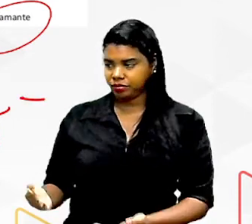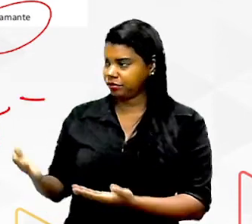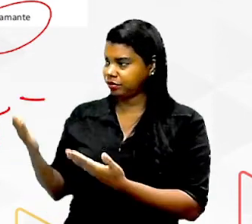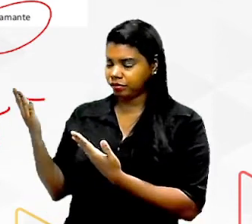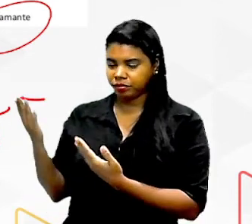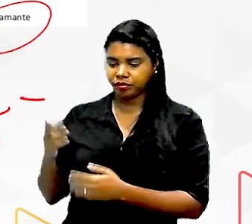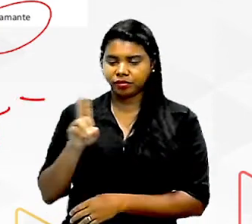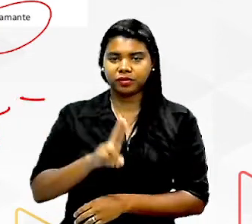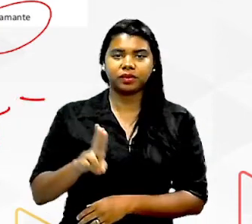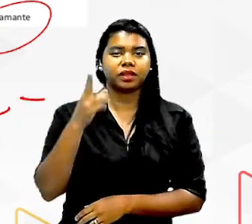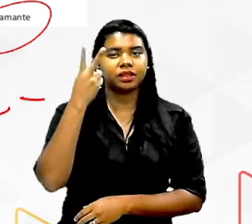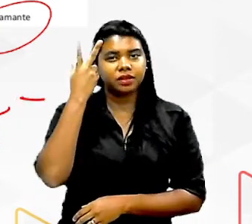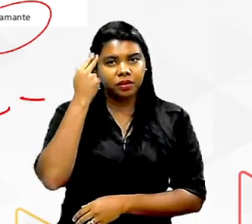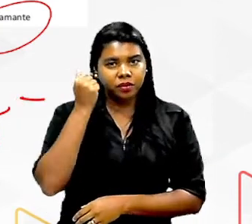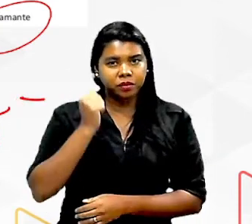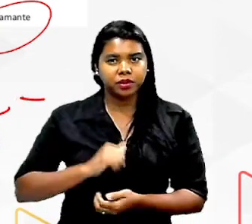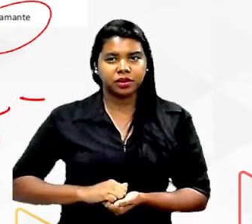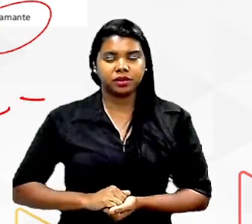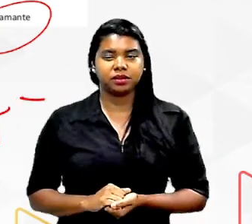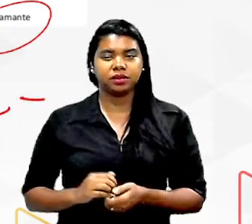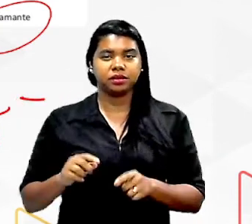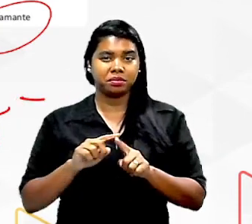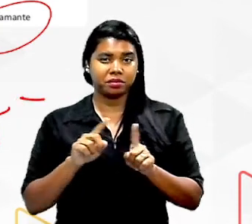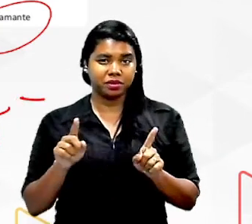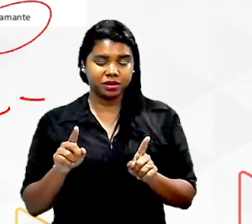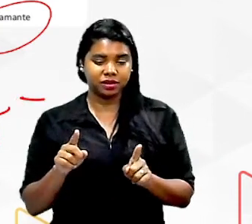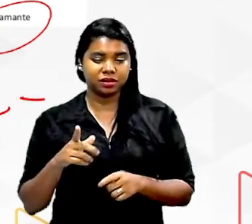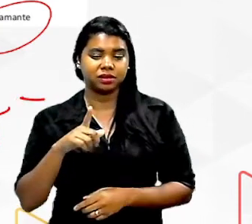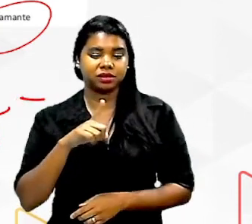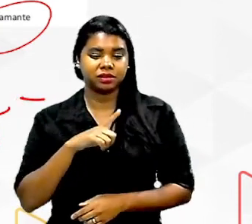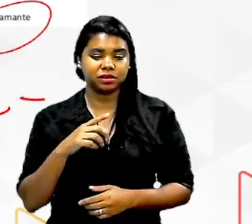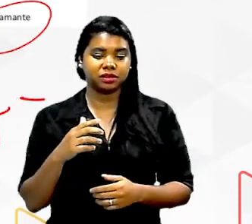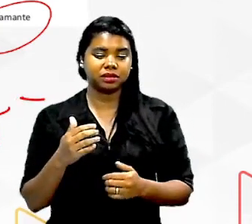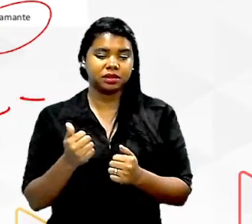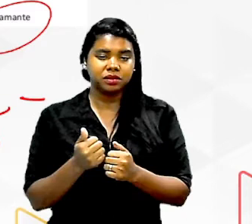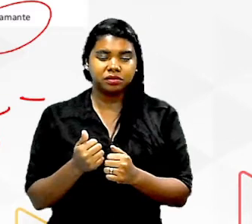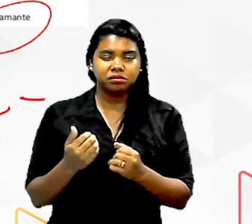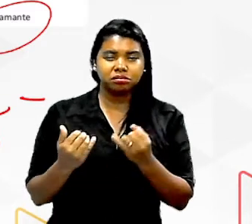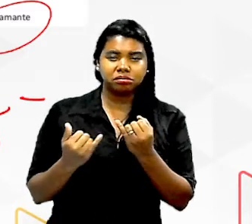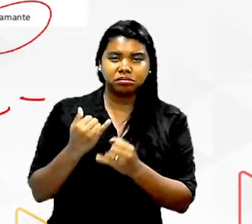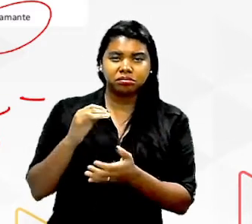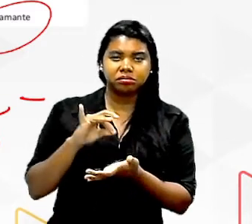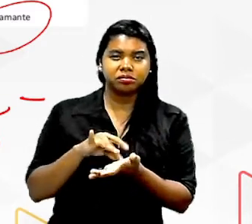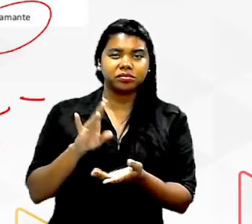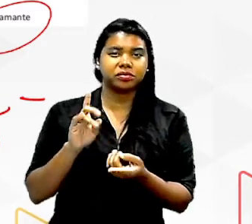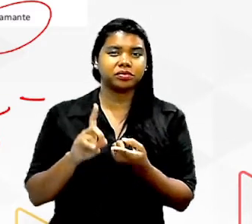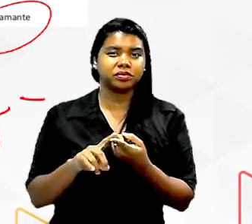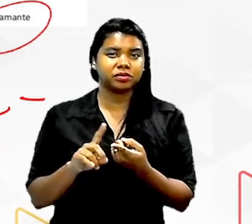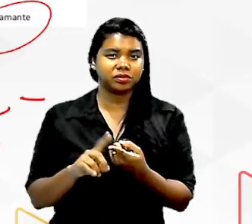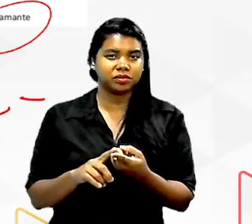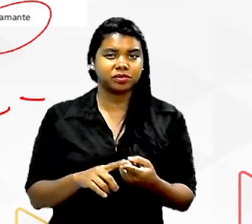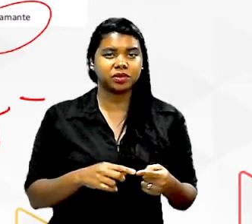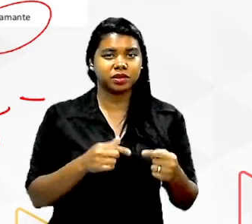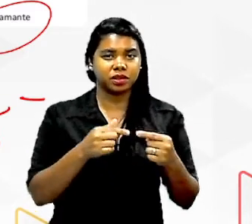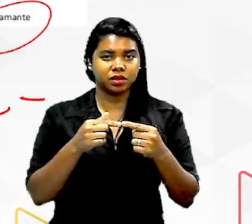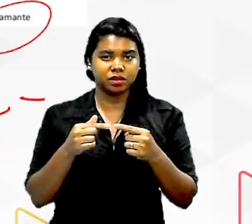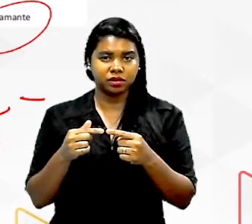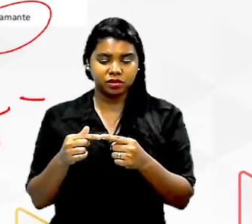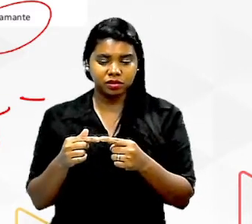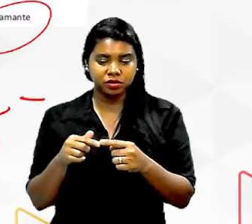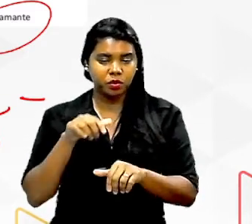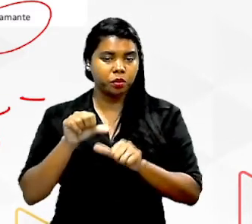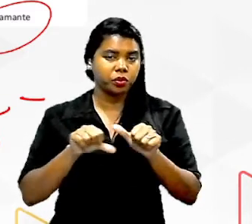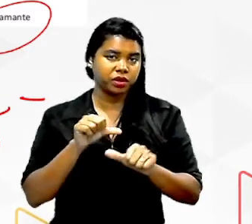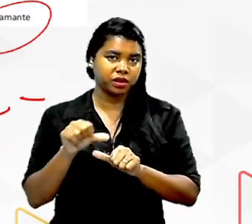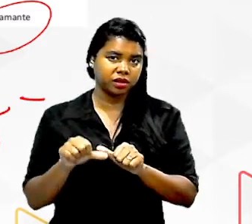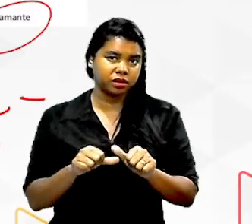exatamente os mesmos mas eu tenho substâncias distintas porque os tipos de ligações que os formam mud